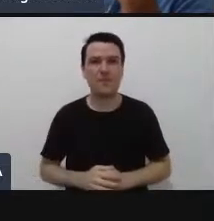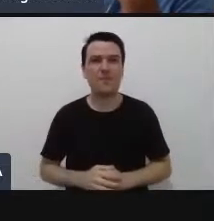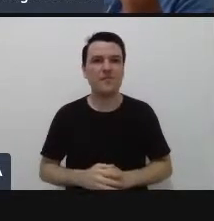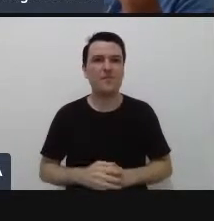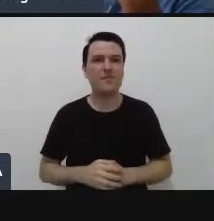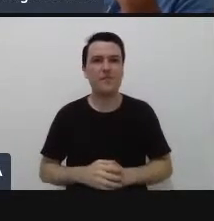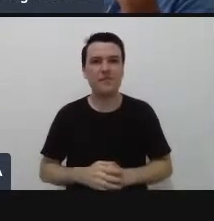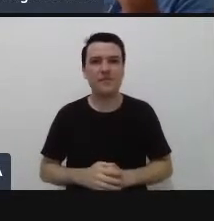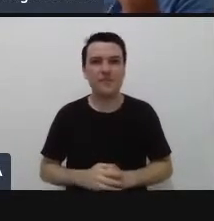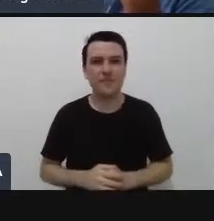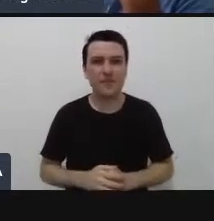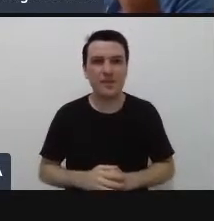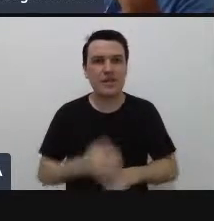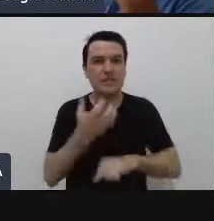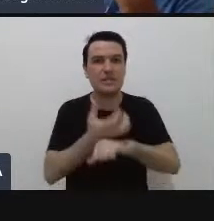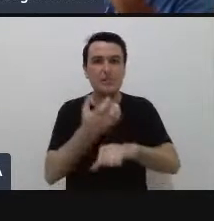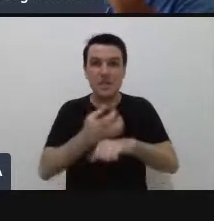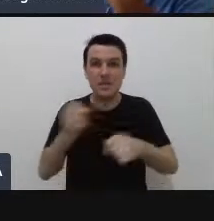é massa